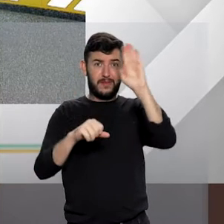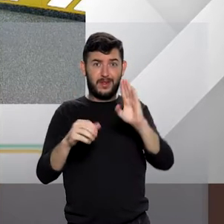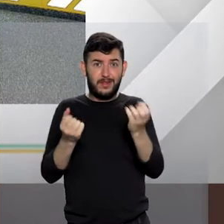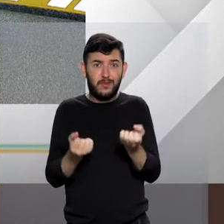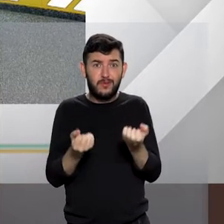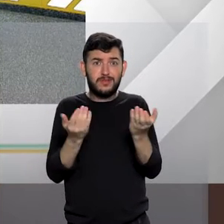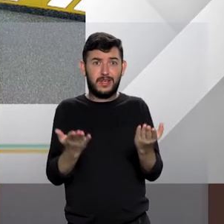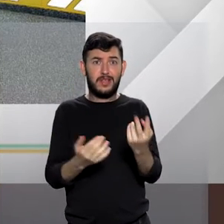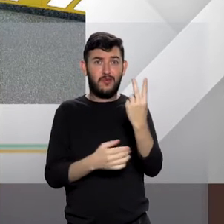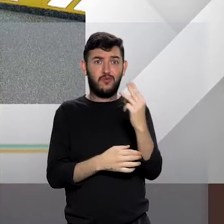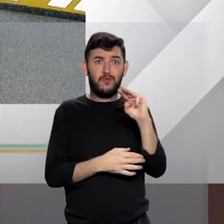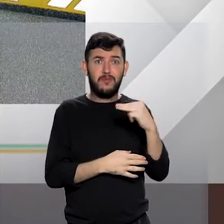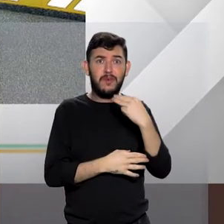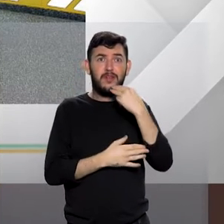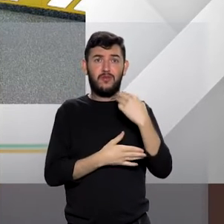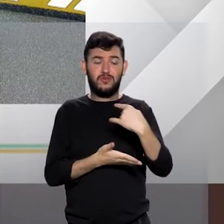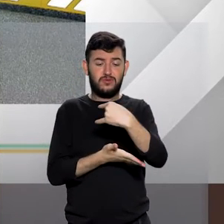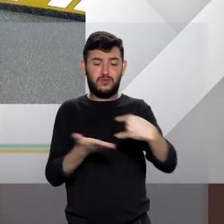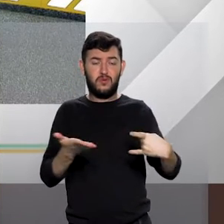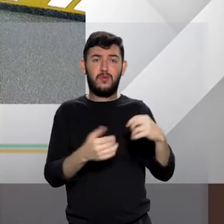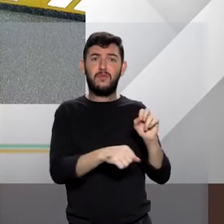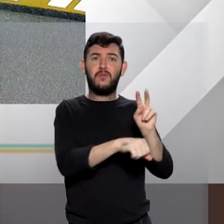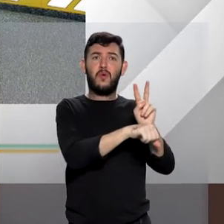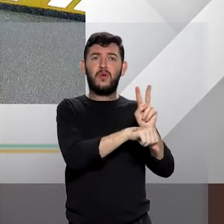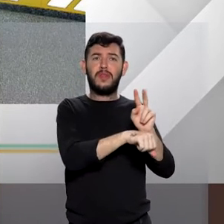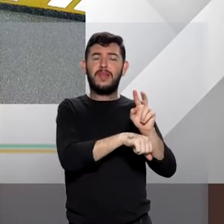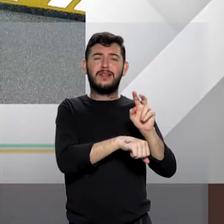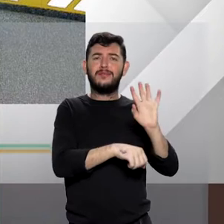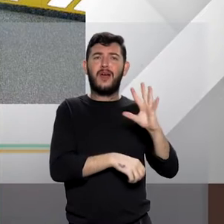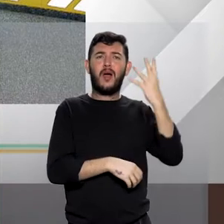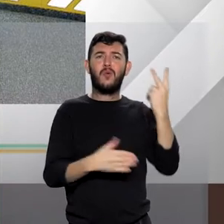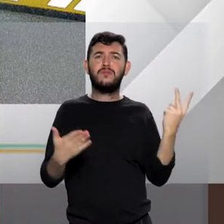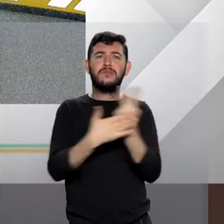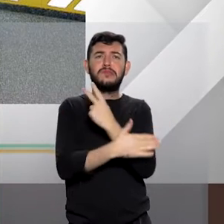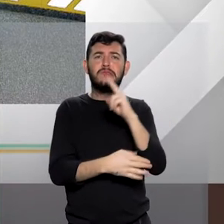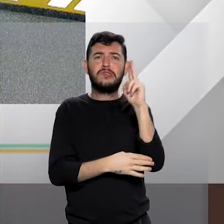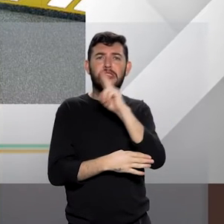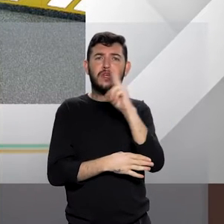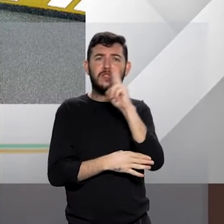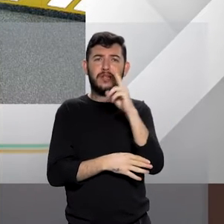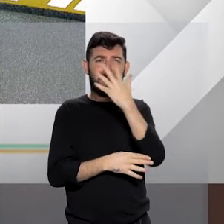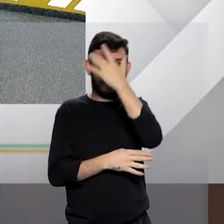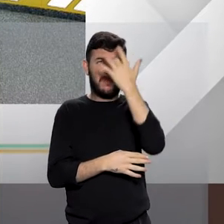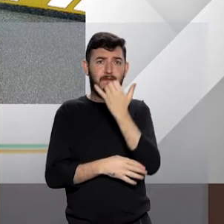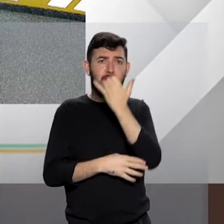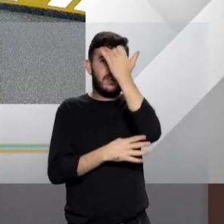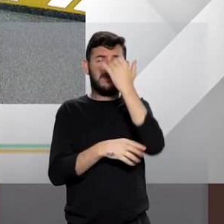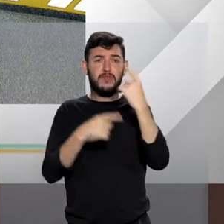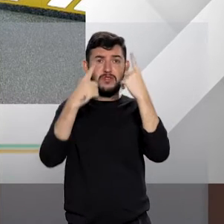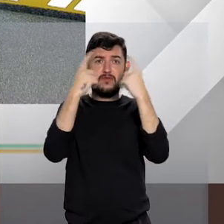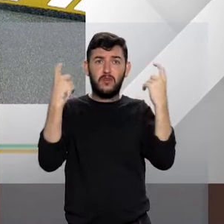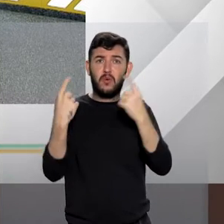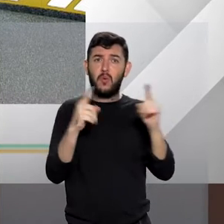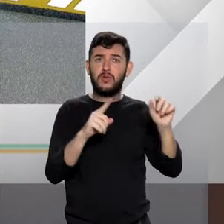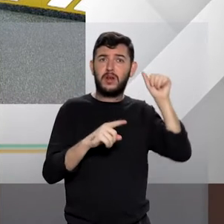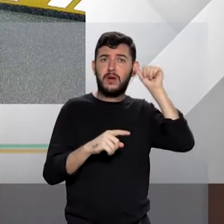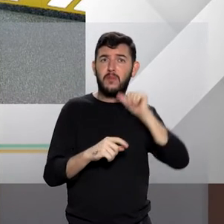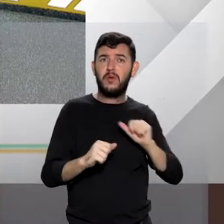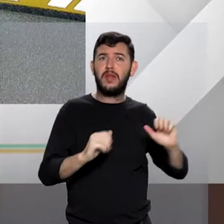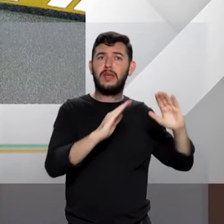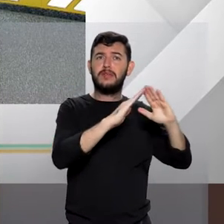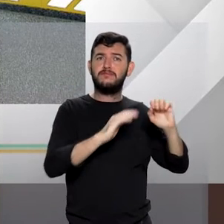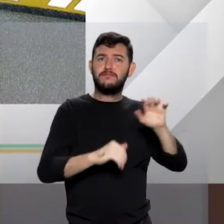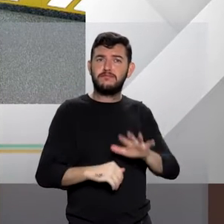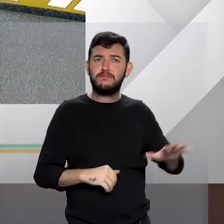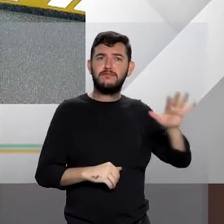milhões de medidas protetivas de urgência para vítimas de violência doméstica e familiar contra a mulher. Os números fazem parte de